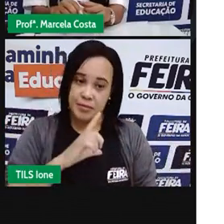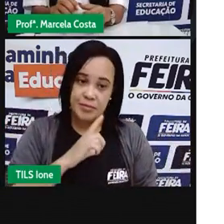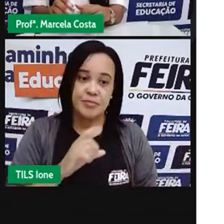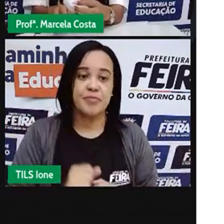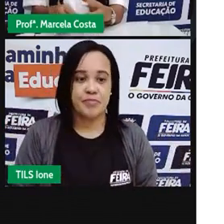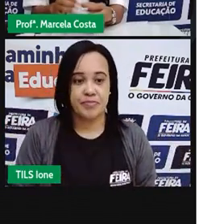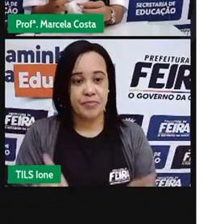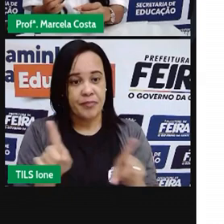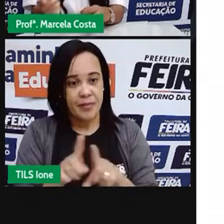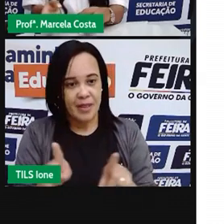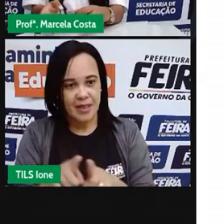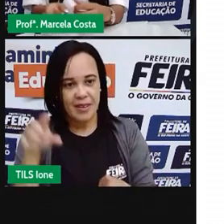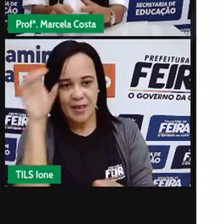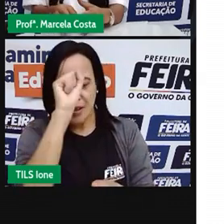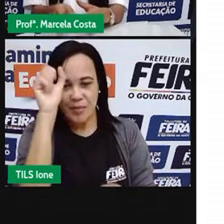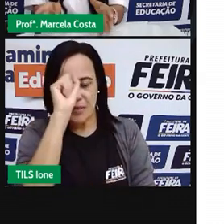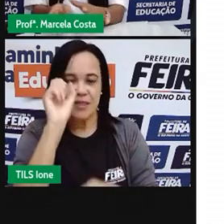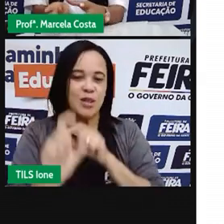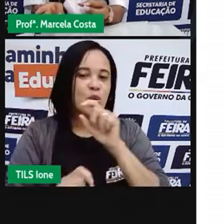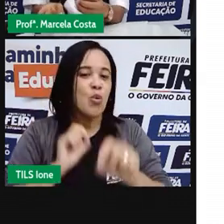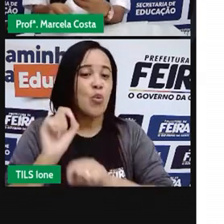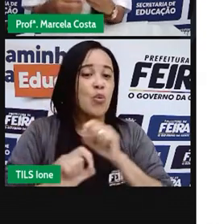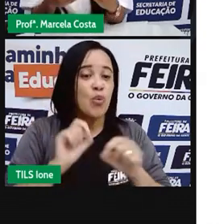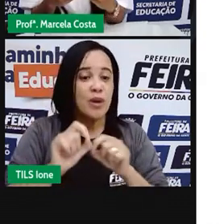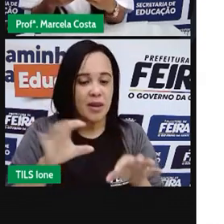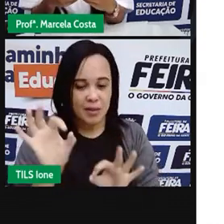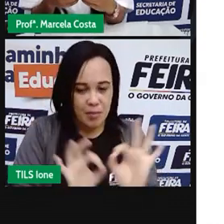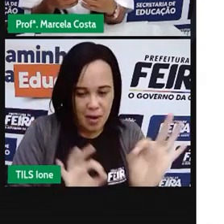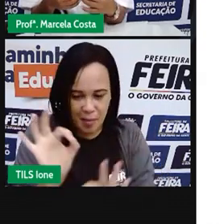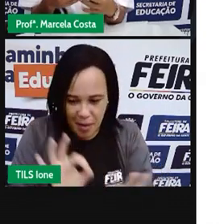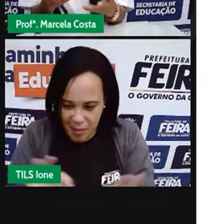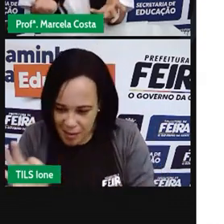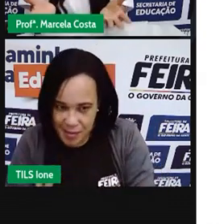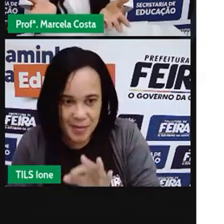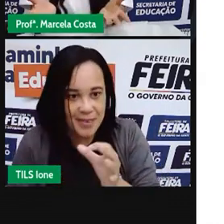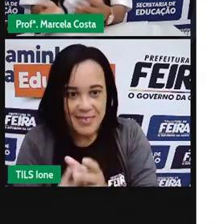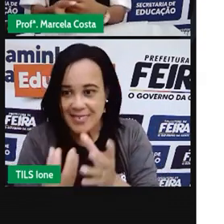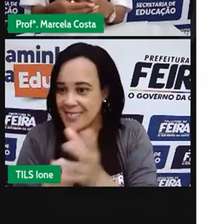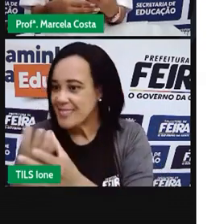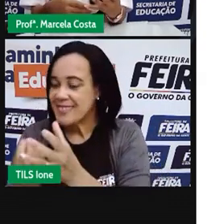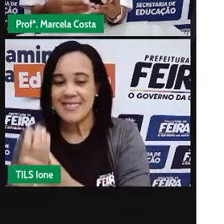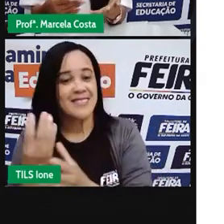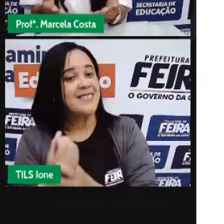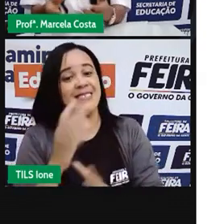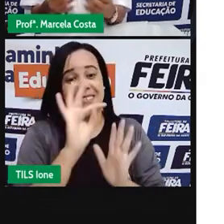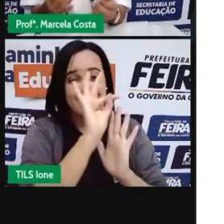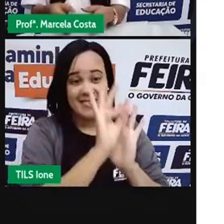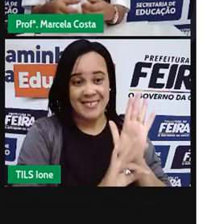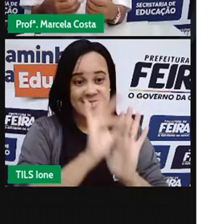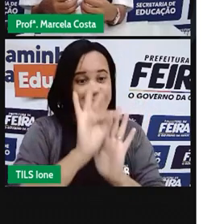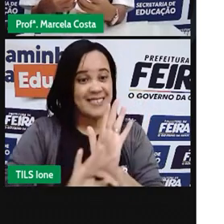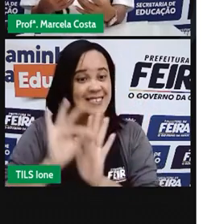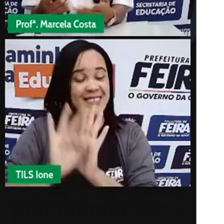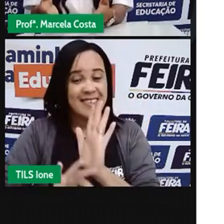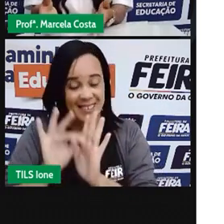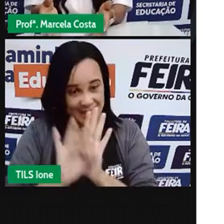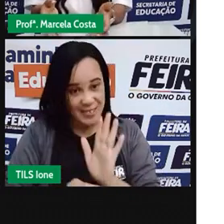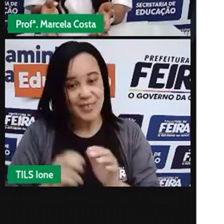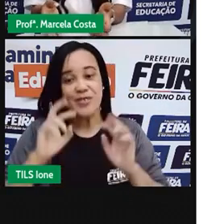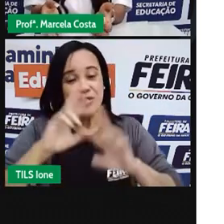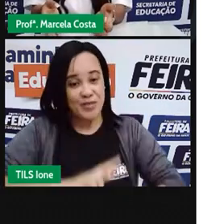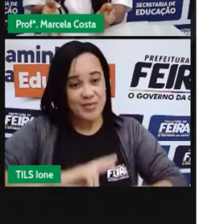também vai aprender a planejar e produzir textos, gêneros textuais